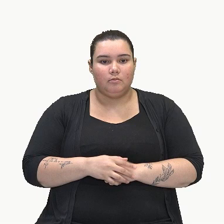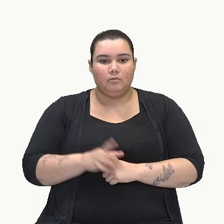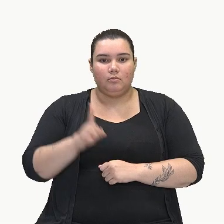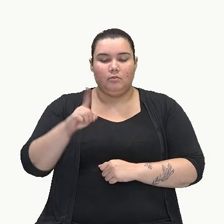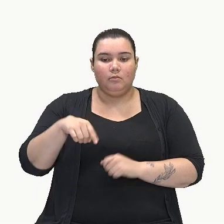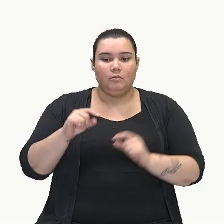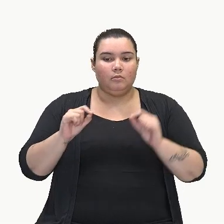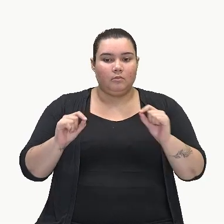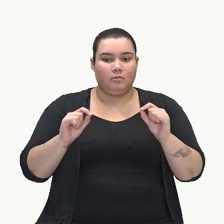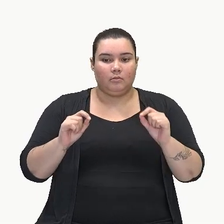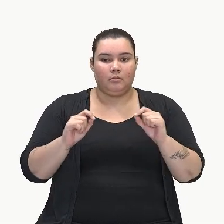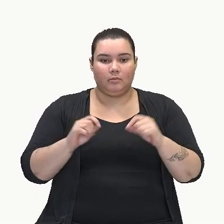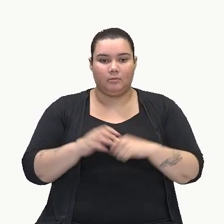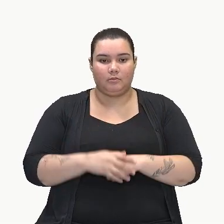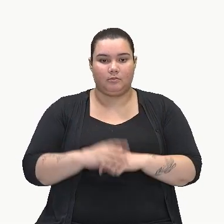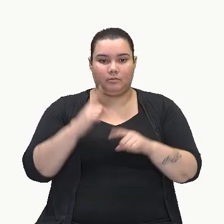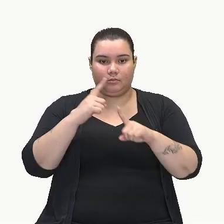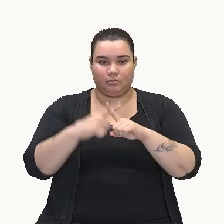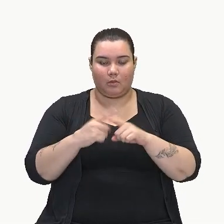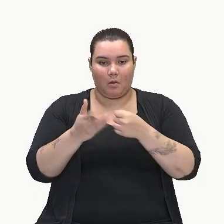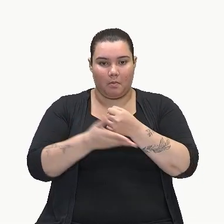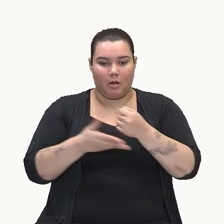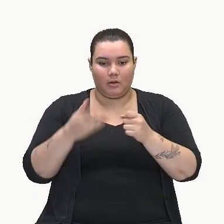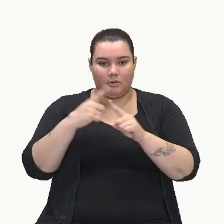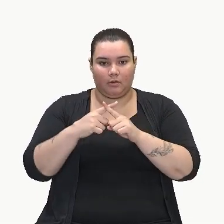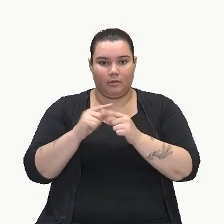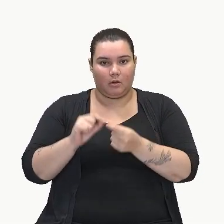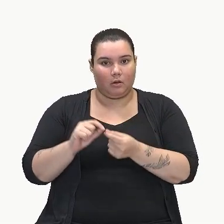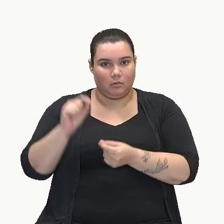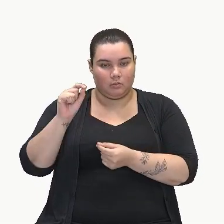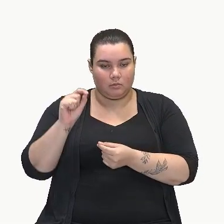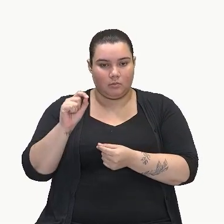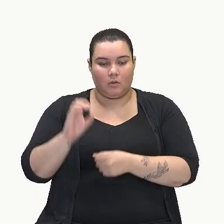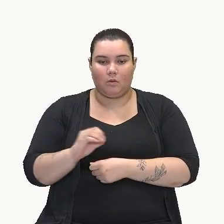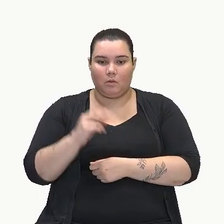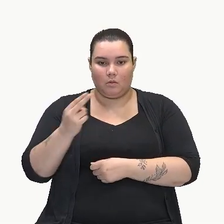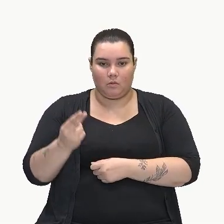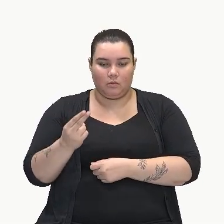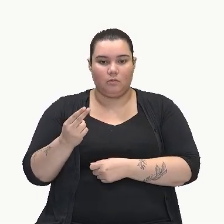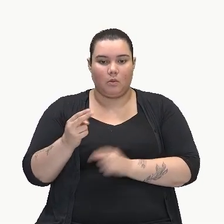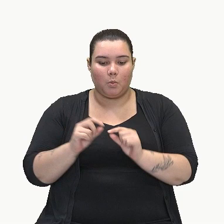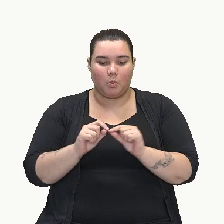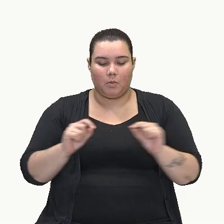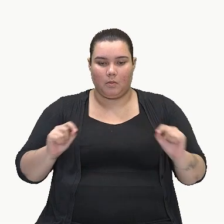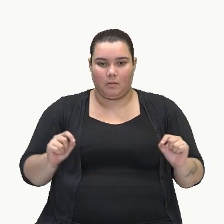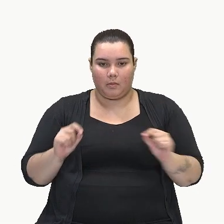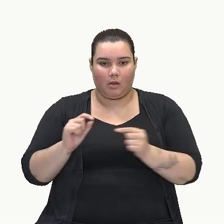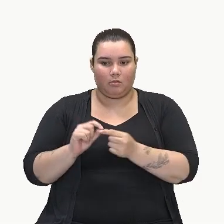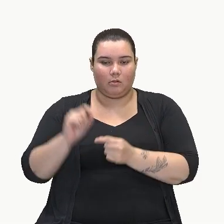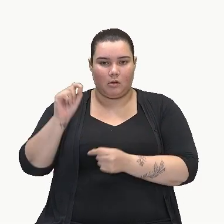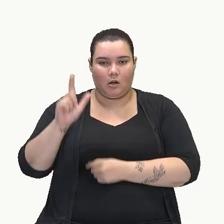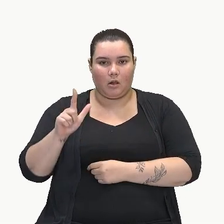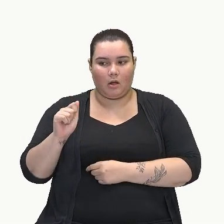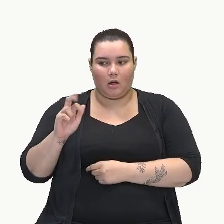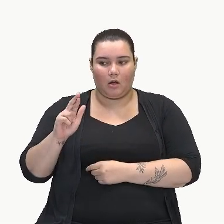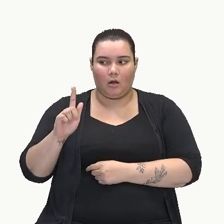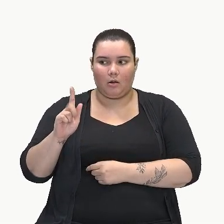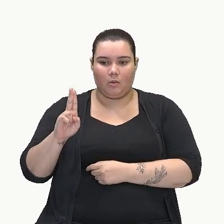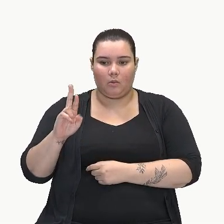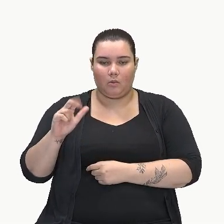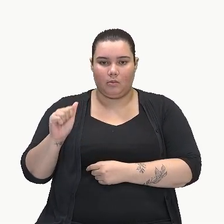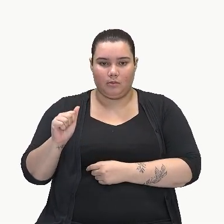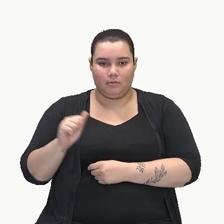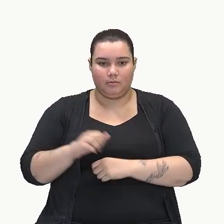representa ela multiplicando a base vezes a altura, ou o comprimento e a largura. aqui o nosso